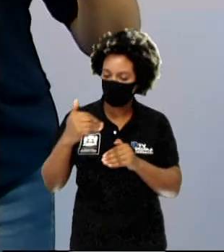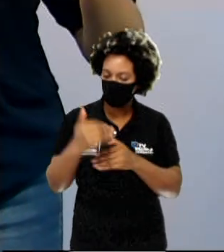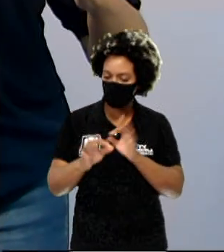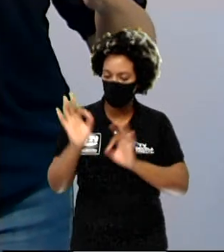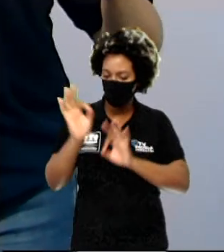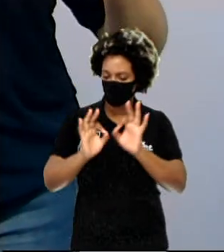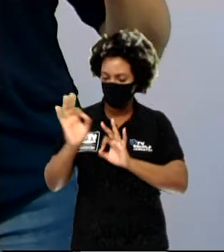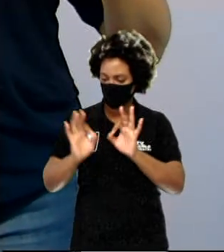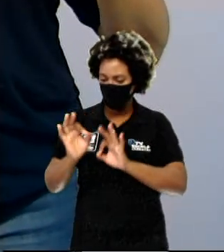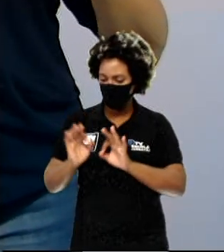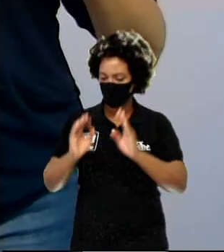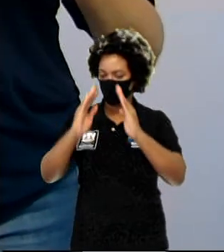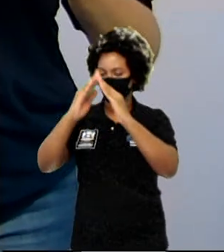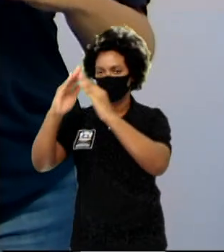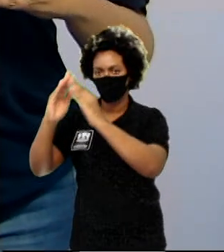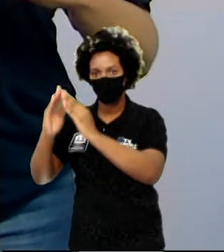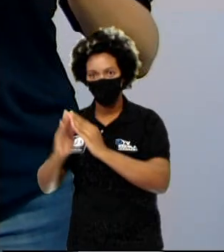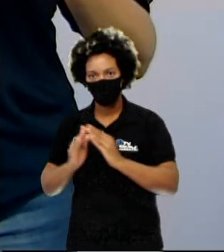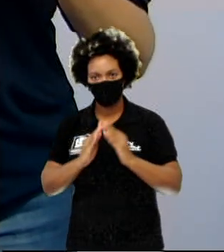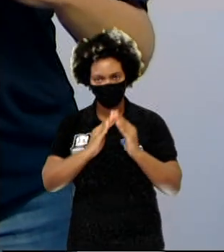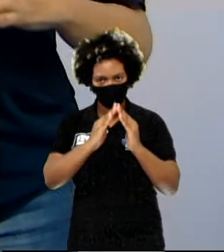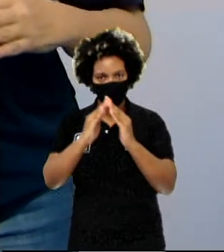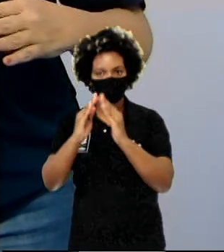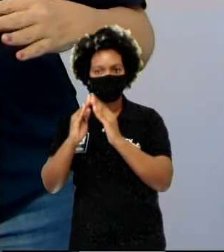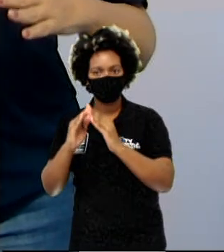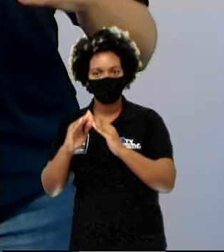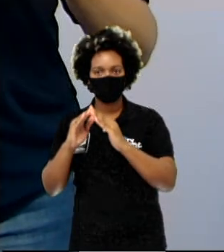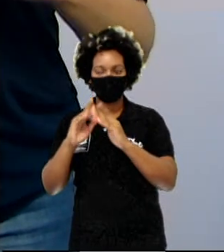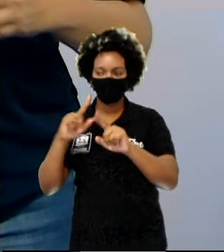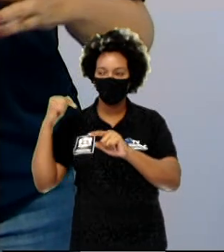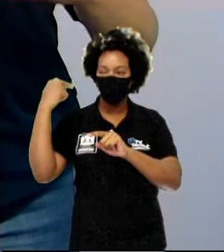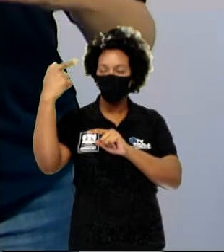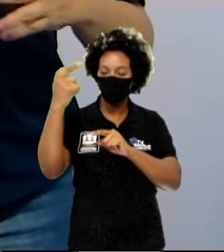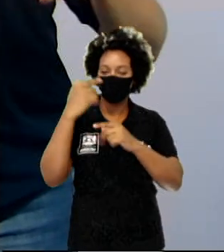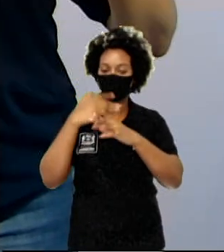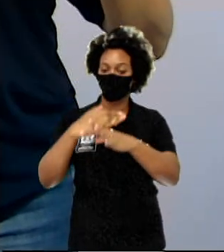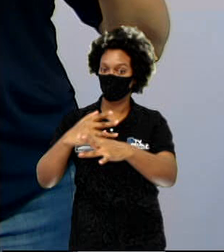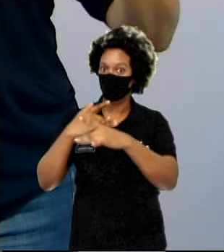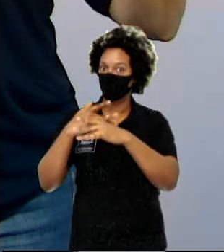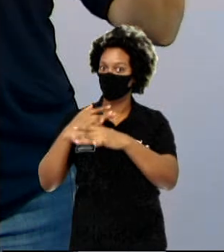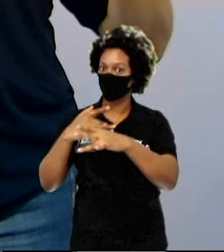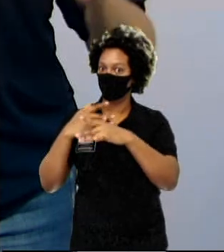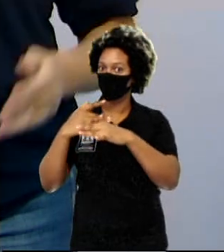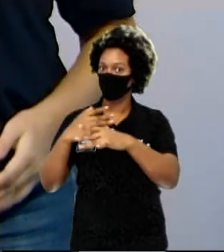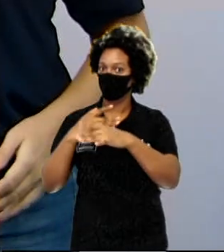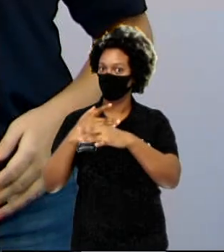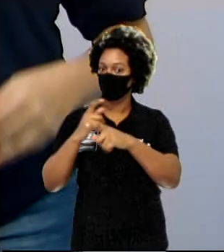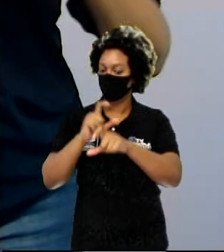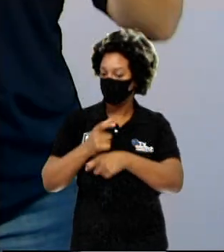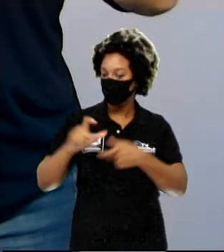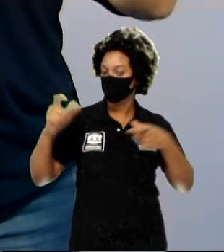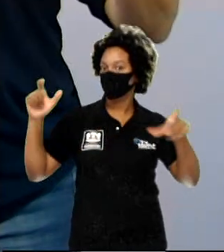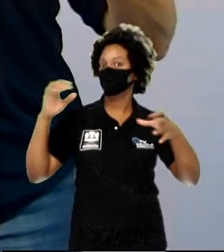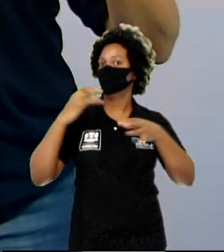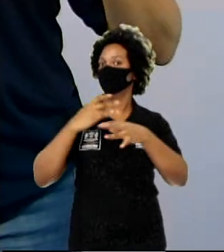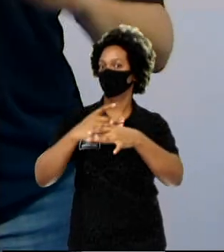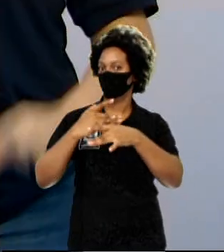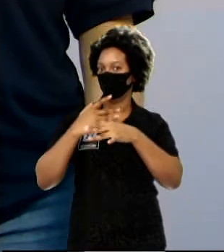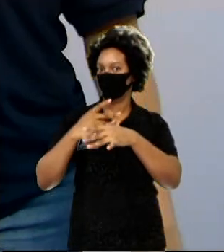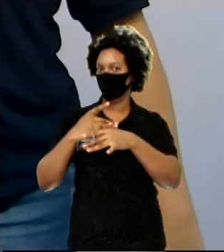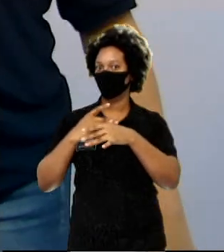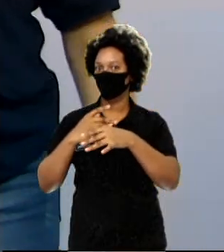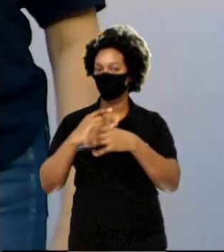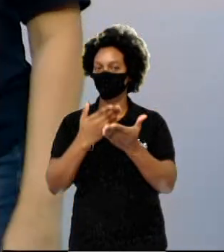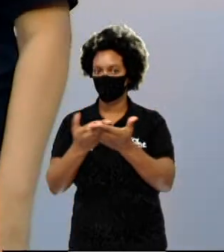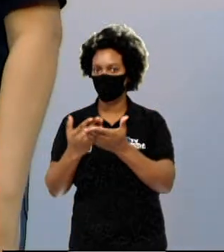vilas e, com o tempo, cidades. E, depois, até grandes civilizações. Assunto